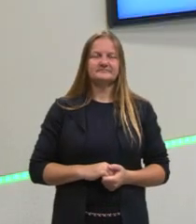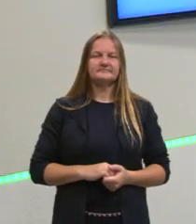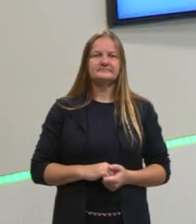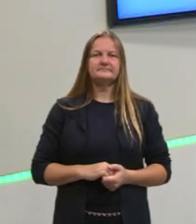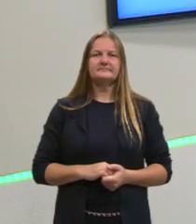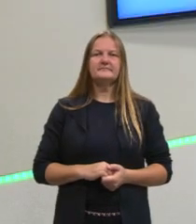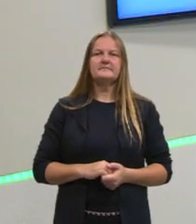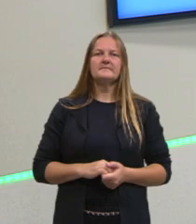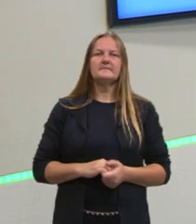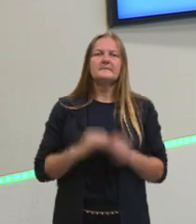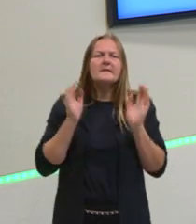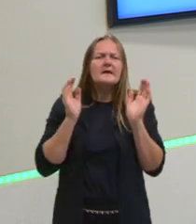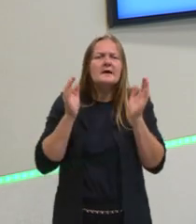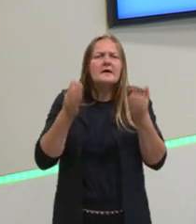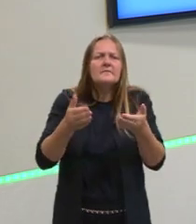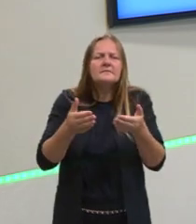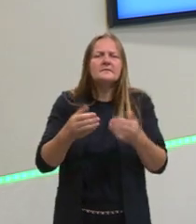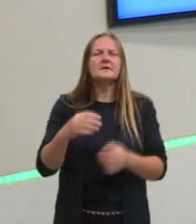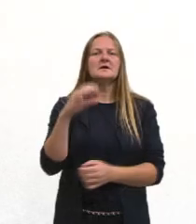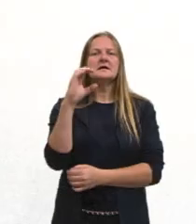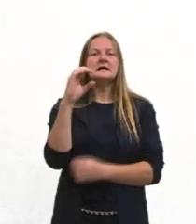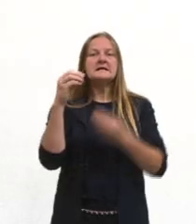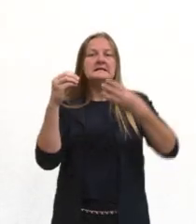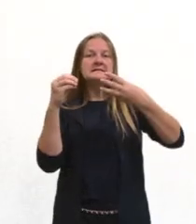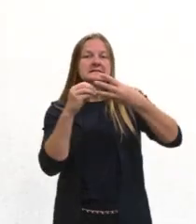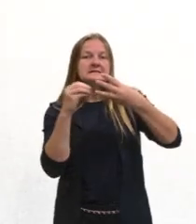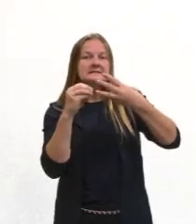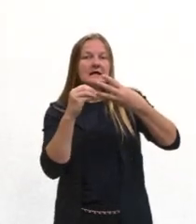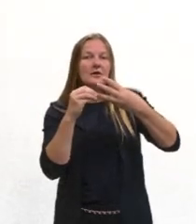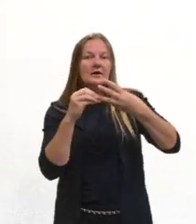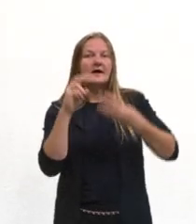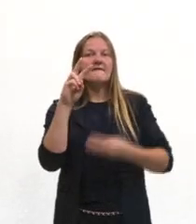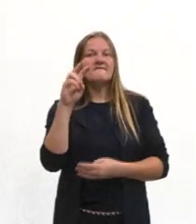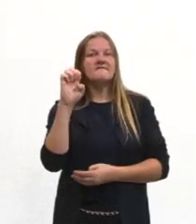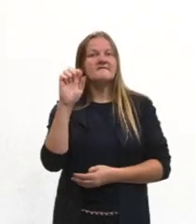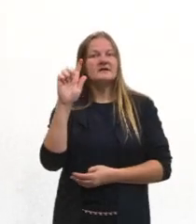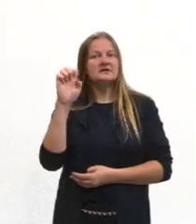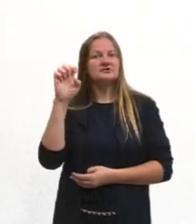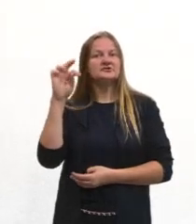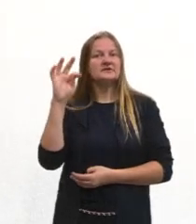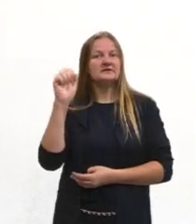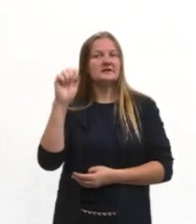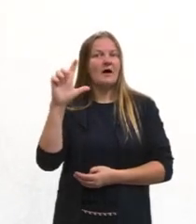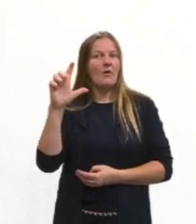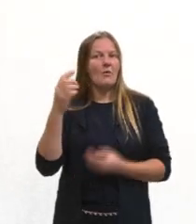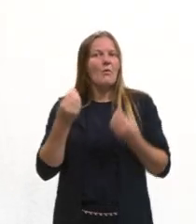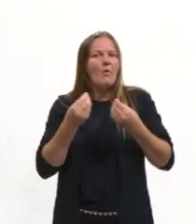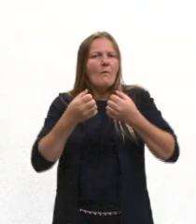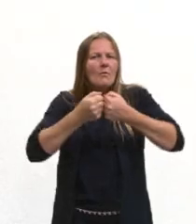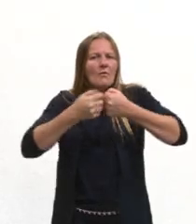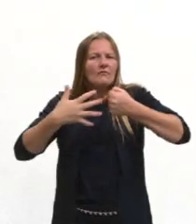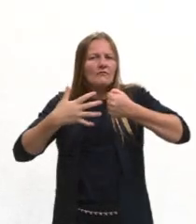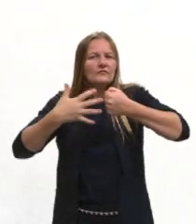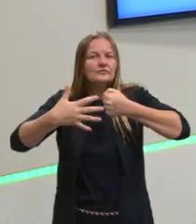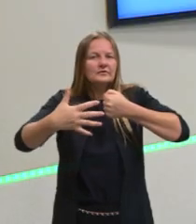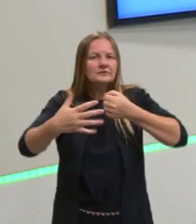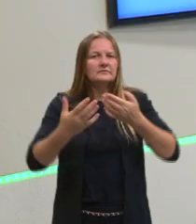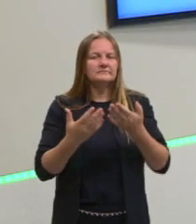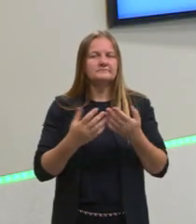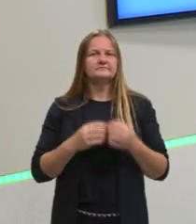Bom, célula vegetal. Não posso deixar de mostrar para vocês como é uma célula vegetal.